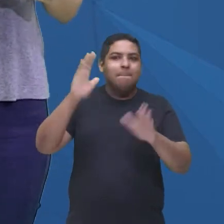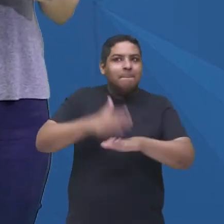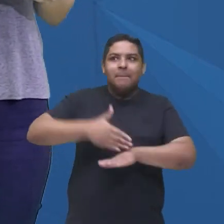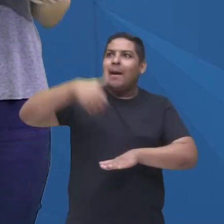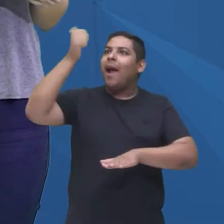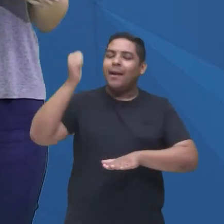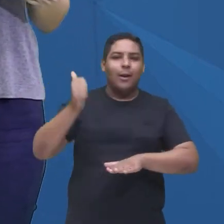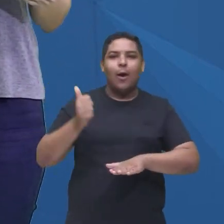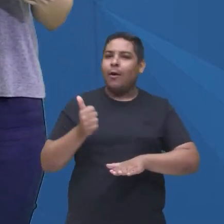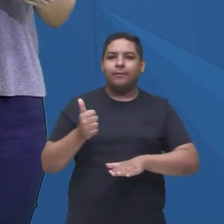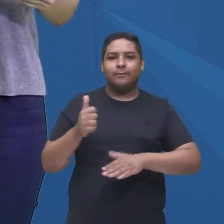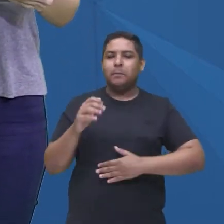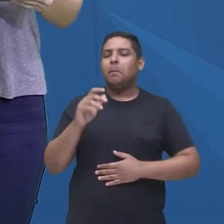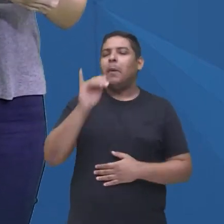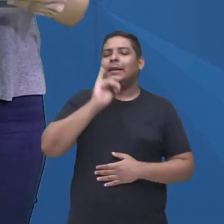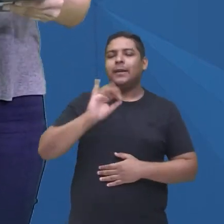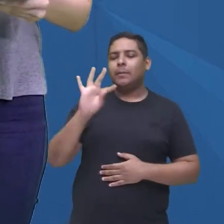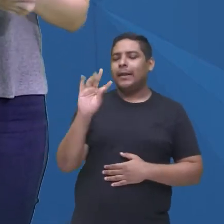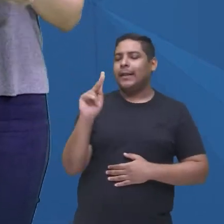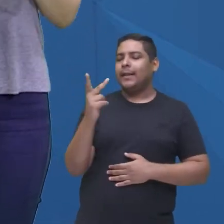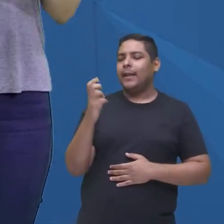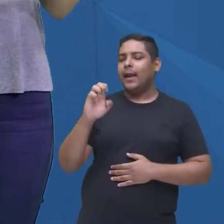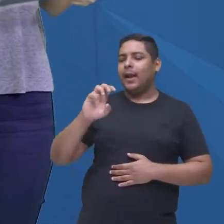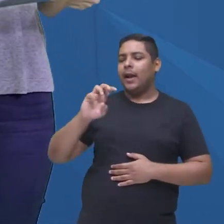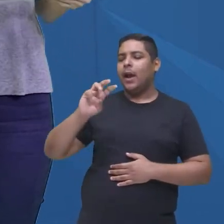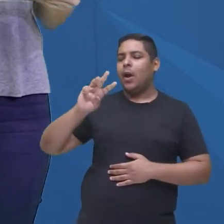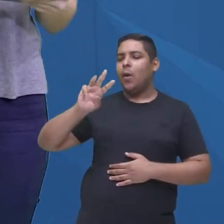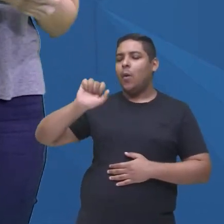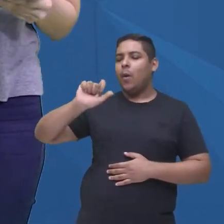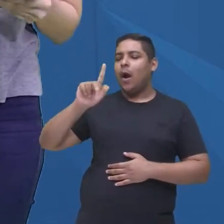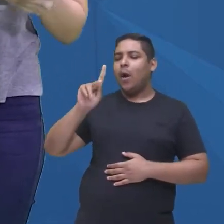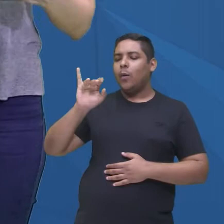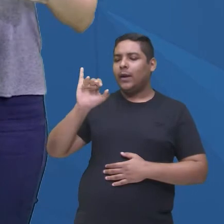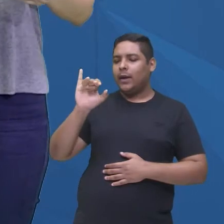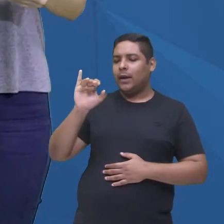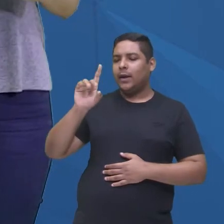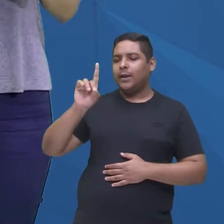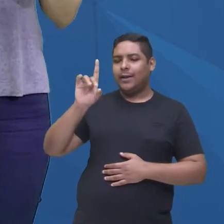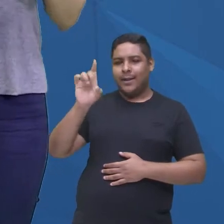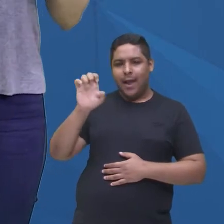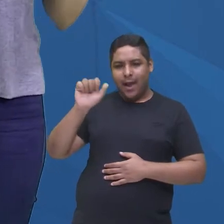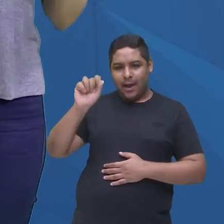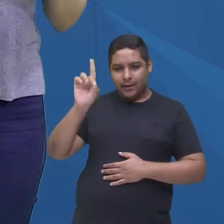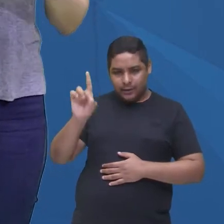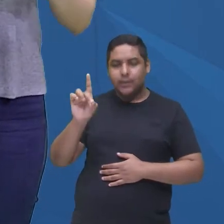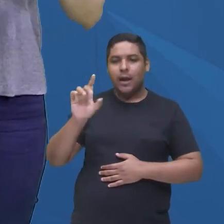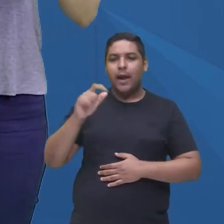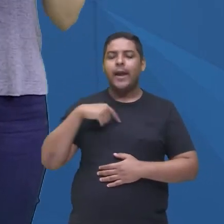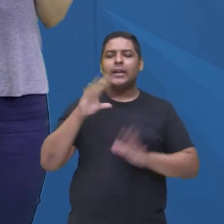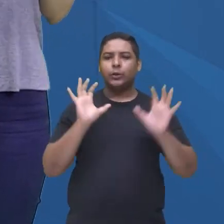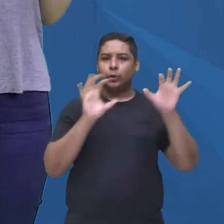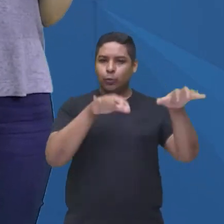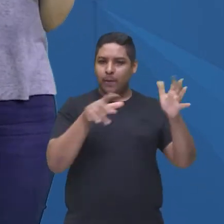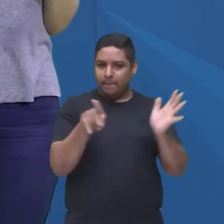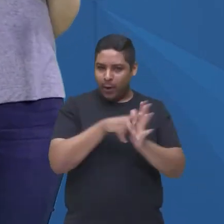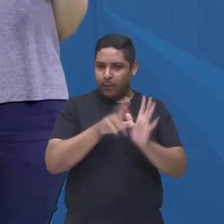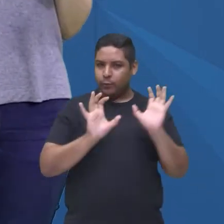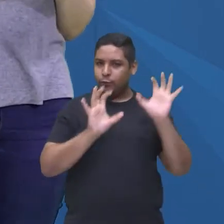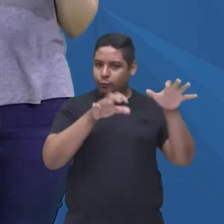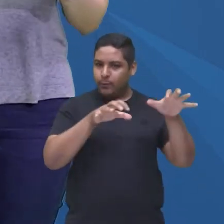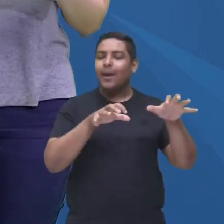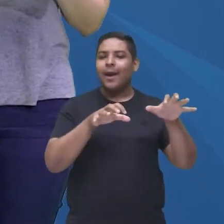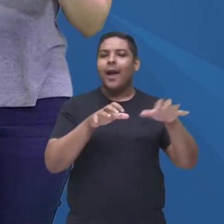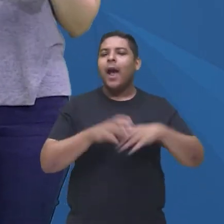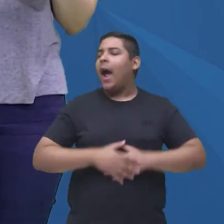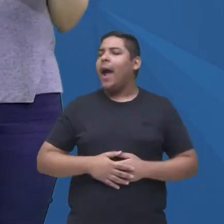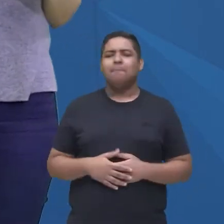foi a terceira. O resto, a série foi só ladeira abaixo, não melhorou, aí ficou naquele áudio... Tem isso, não tô dizendo que é, tá, gente?